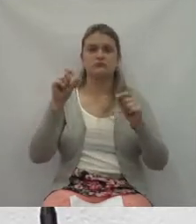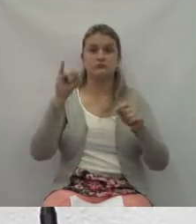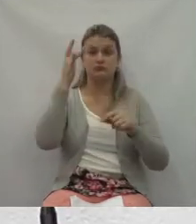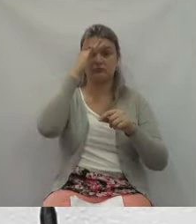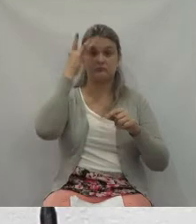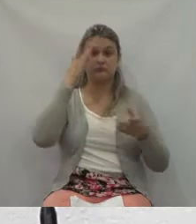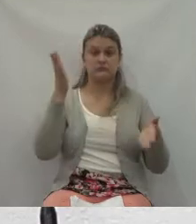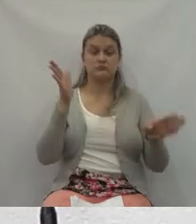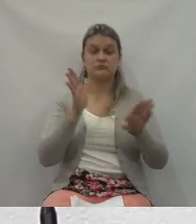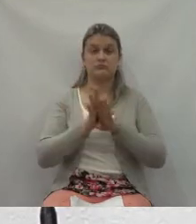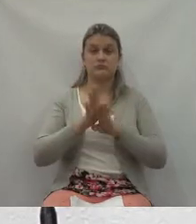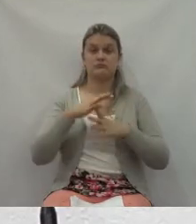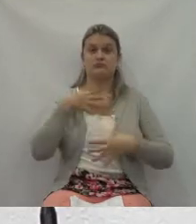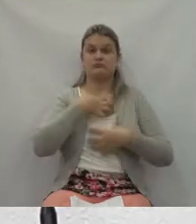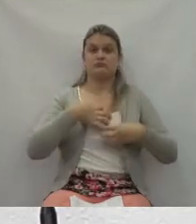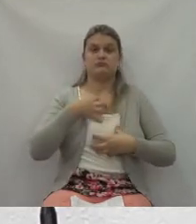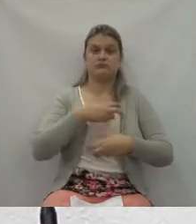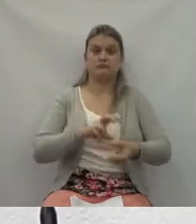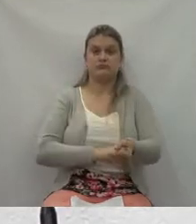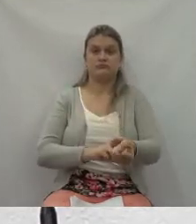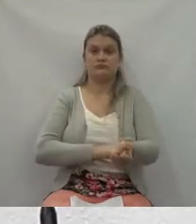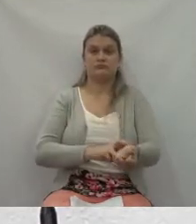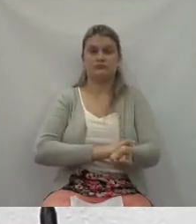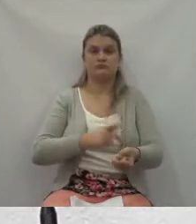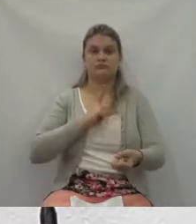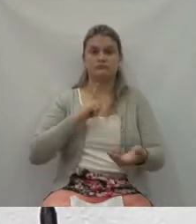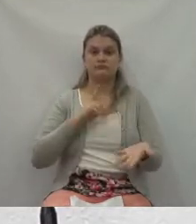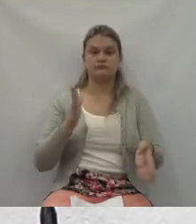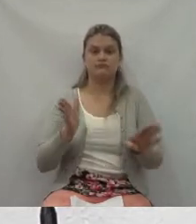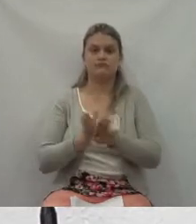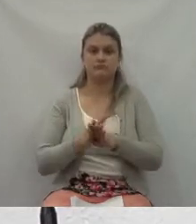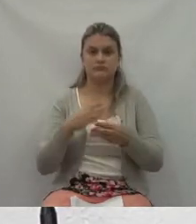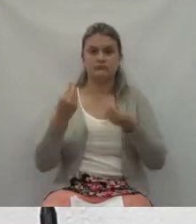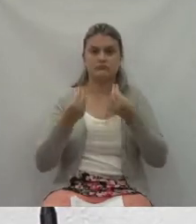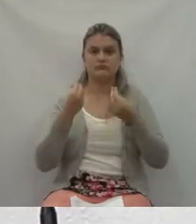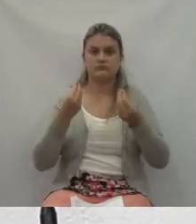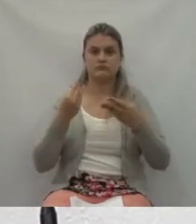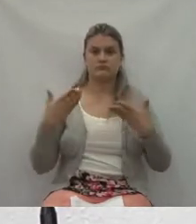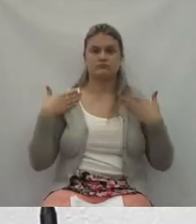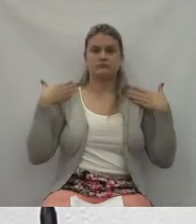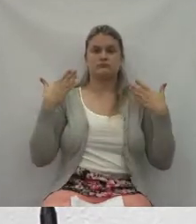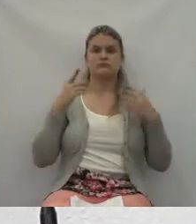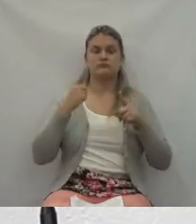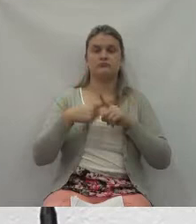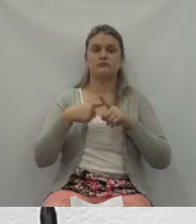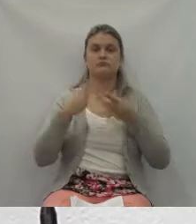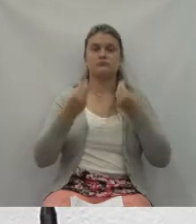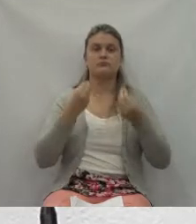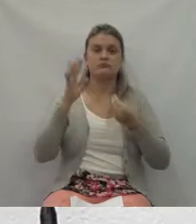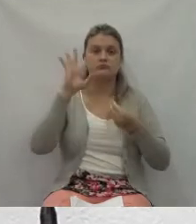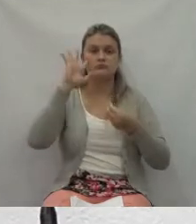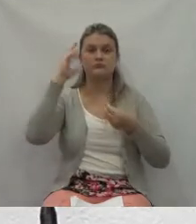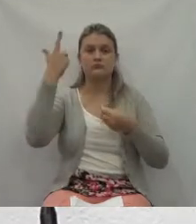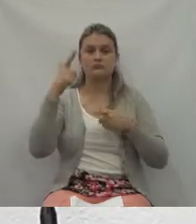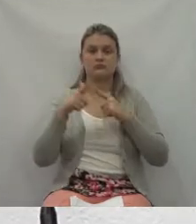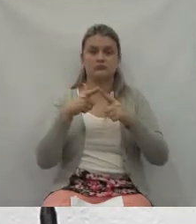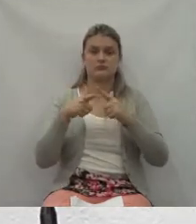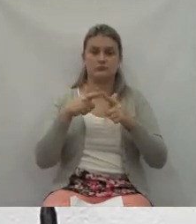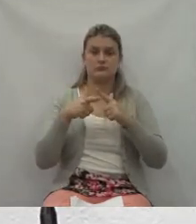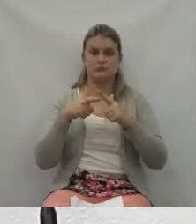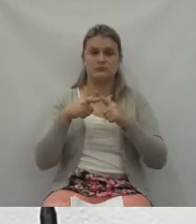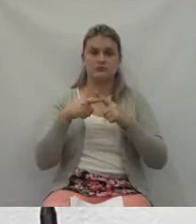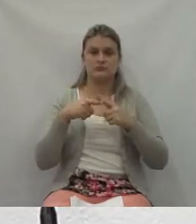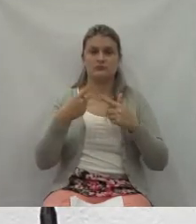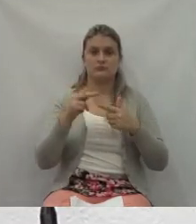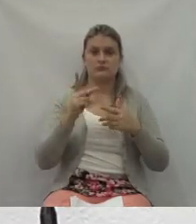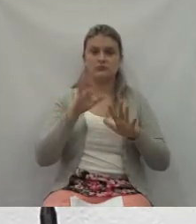transtornado e o fato, a solução do seu problema não é lá, muitas das vezes